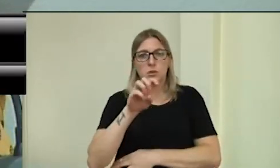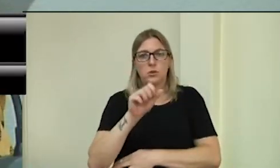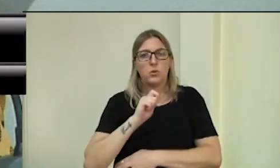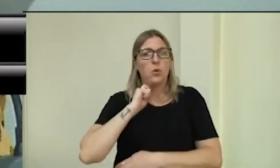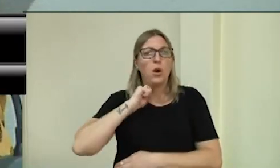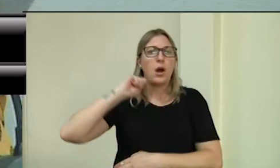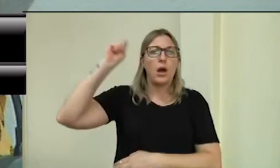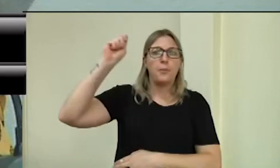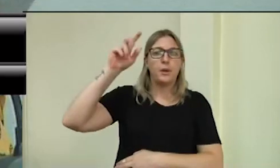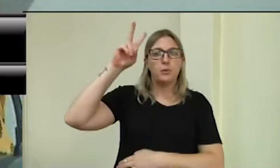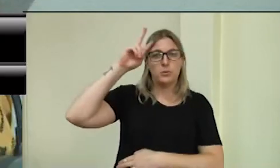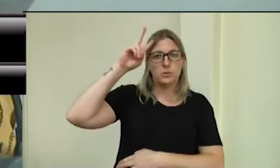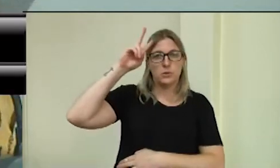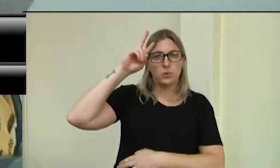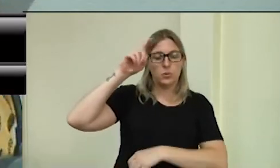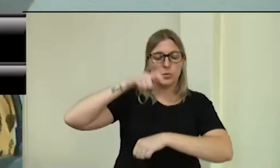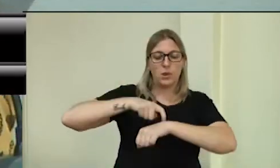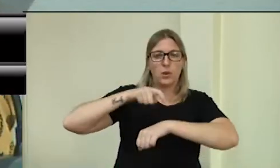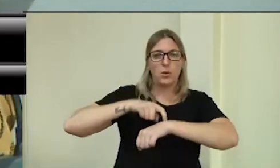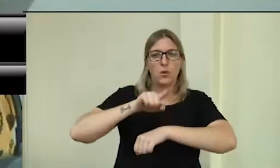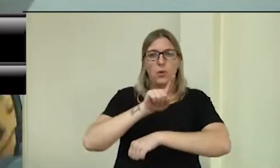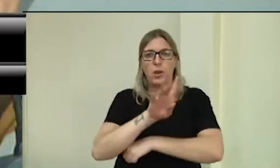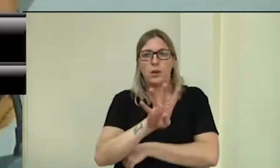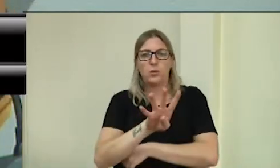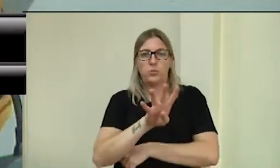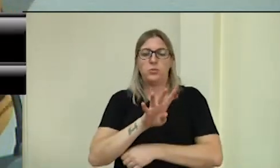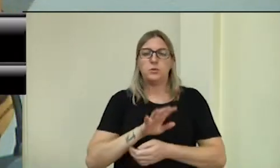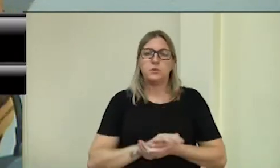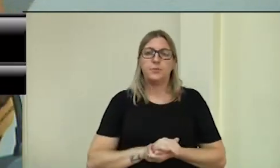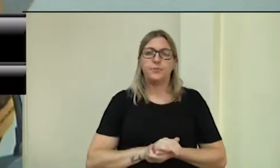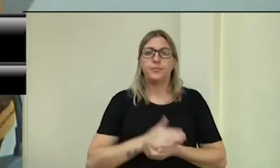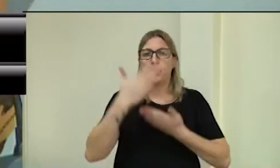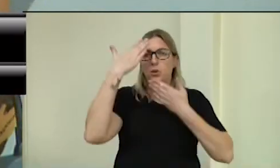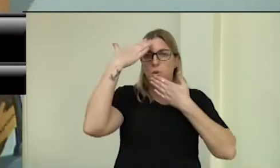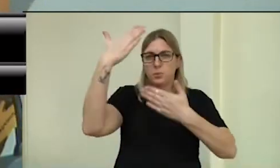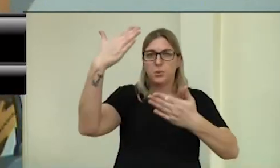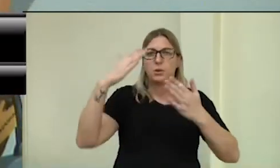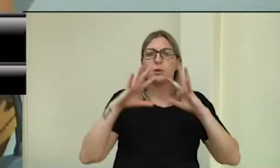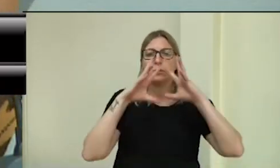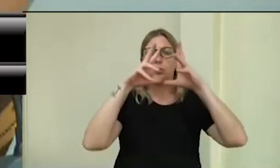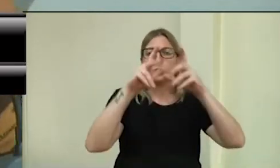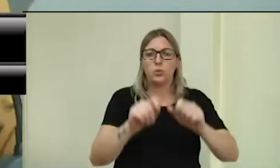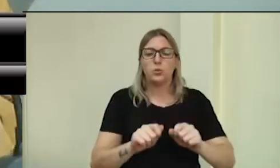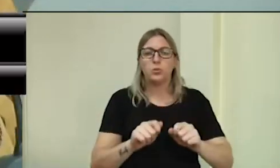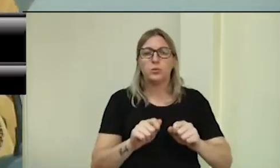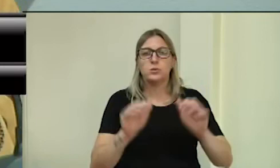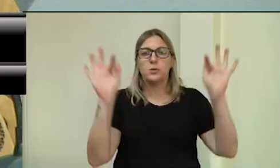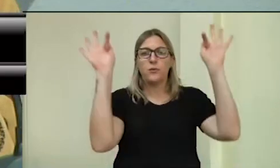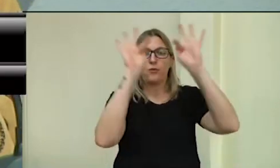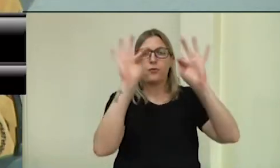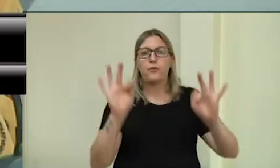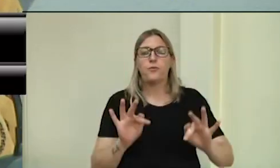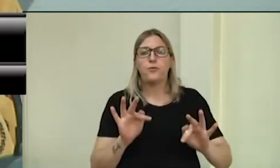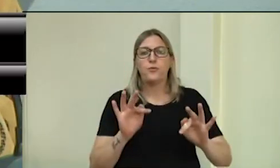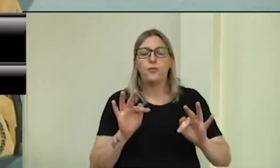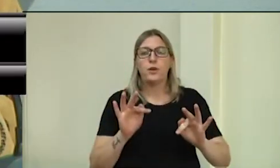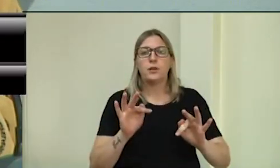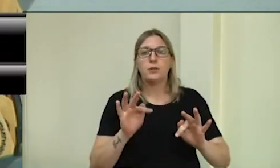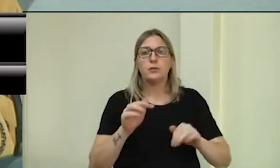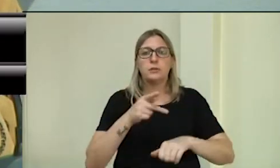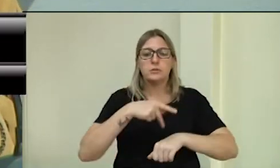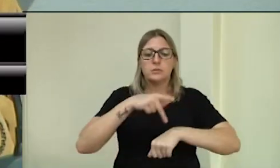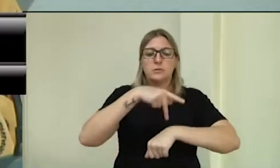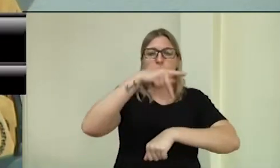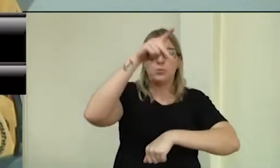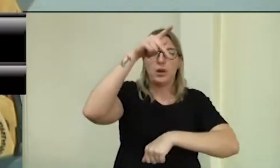de abril, segunda-feira, às 14 horas. Obrigada a todos e uma feliz Páscoa a todos os